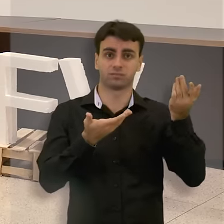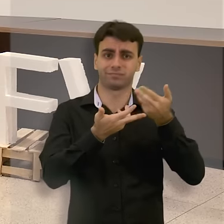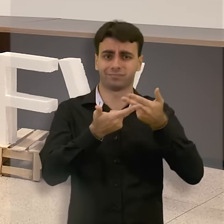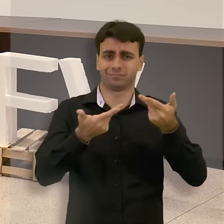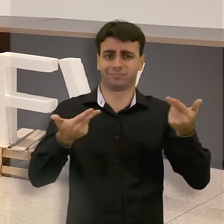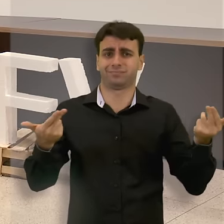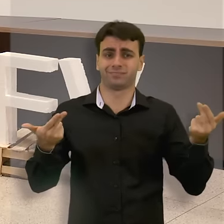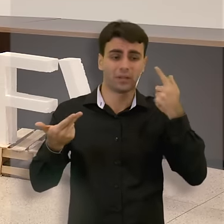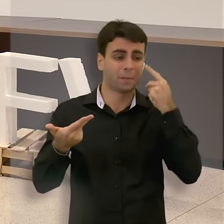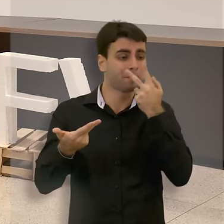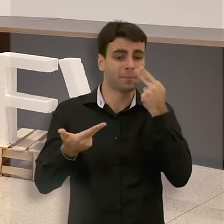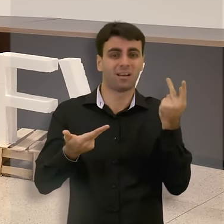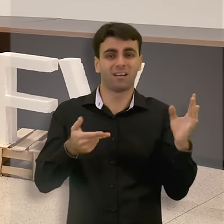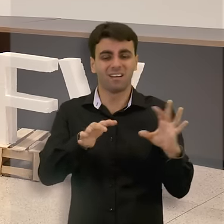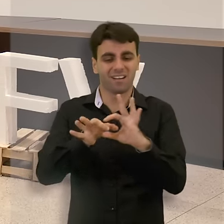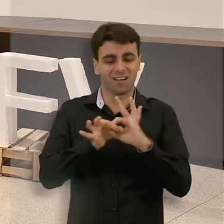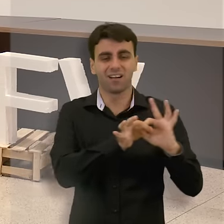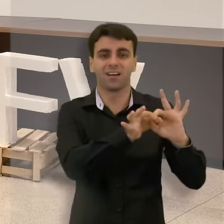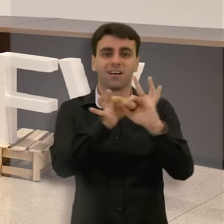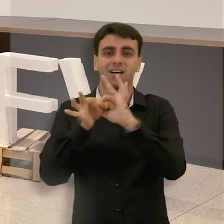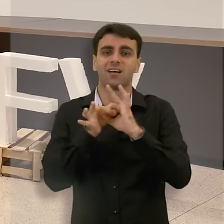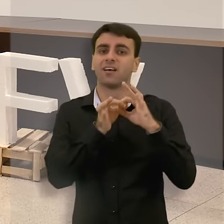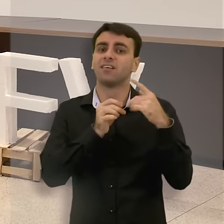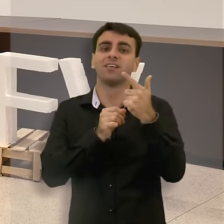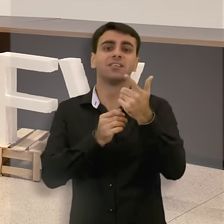E esses médicos não conversam entre si.